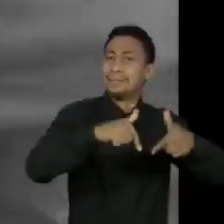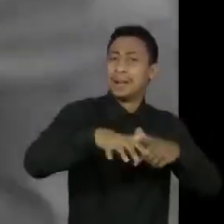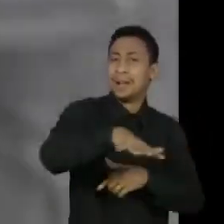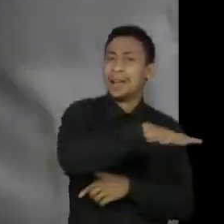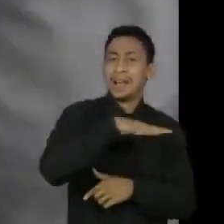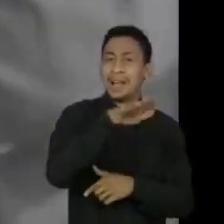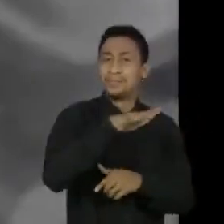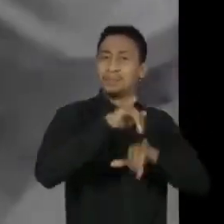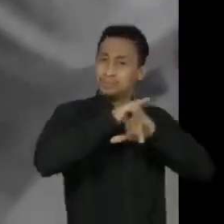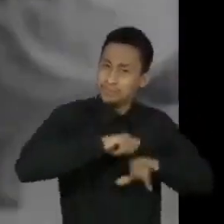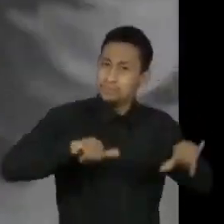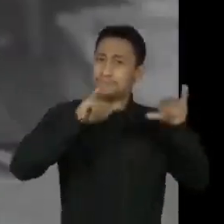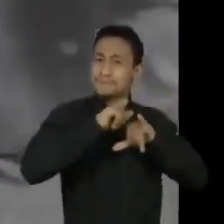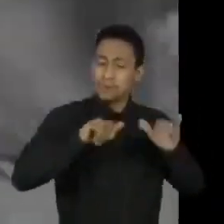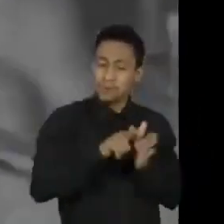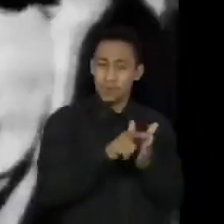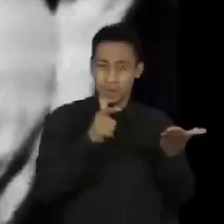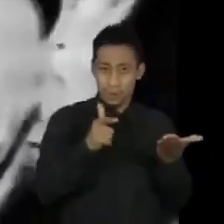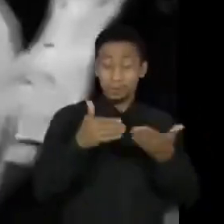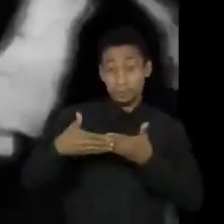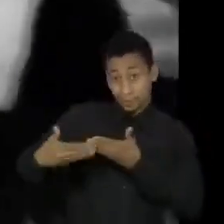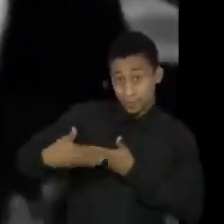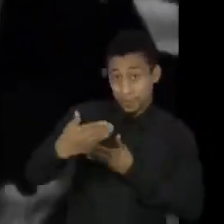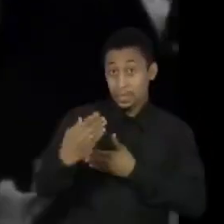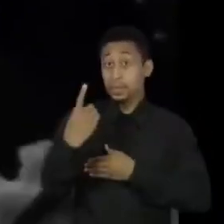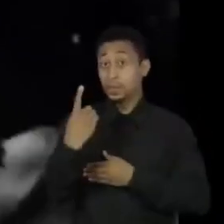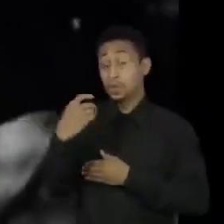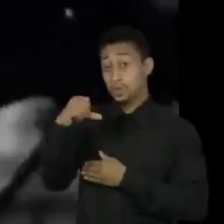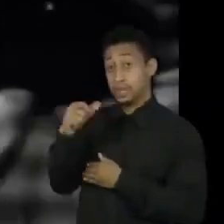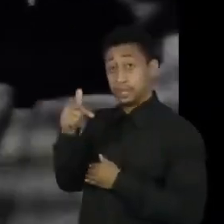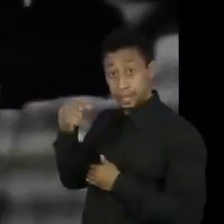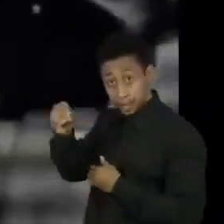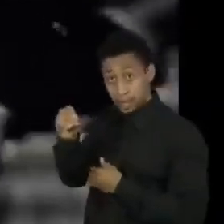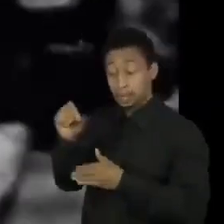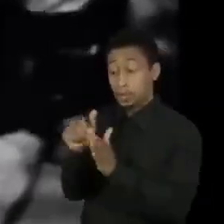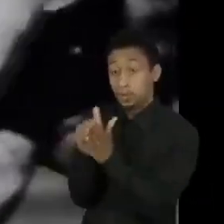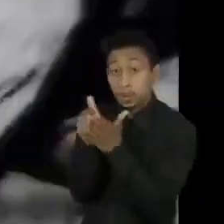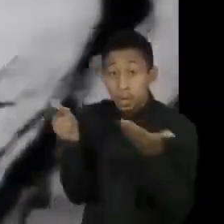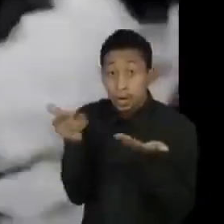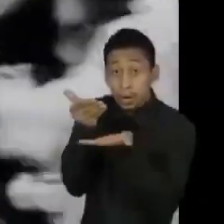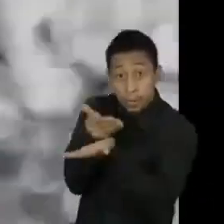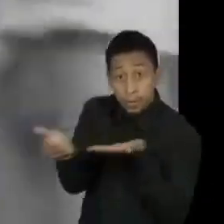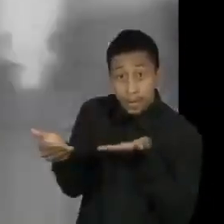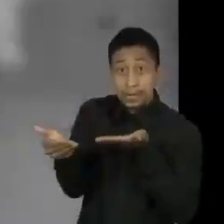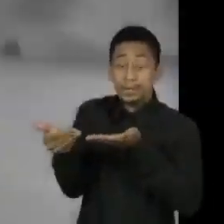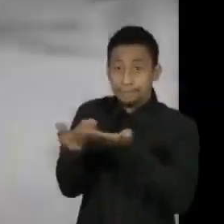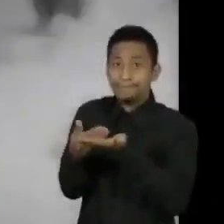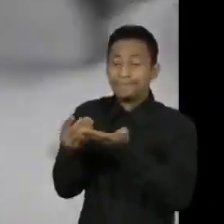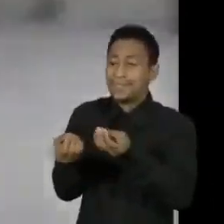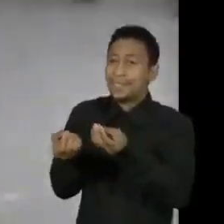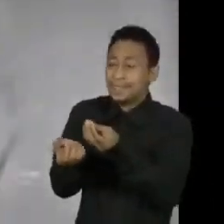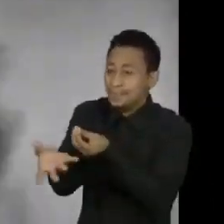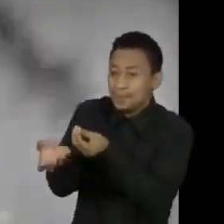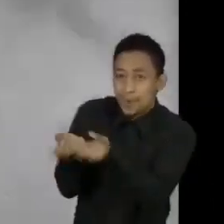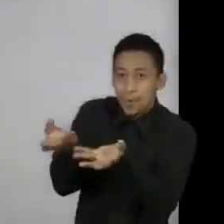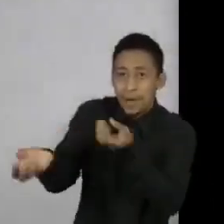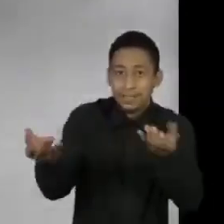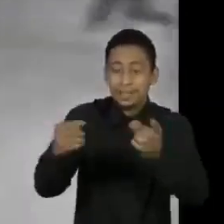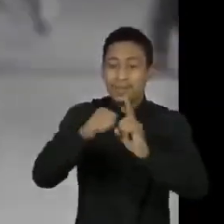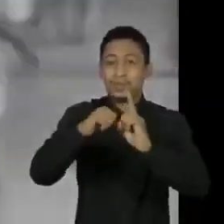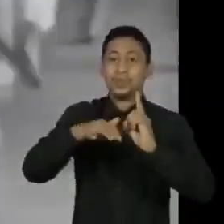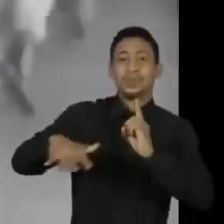enriqueto. O segundo momento é nos anos 70, quando o jornal começa a abrir as páginas para a sociedade